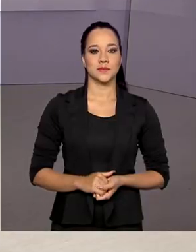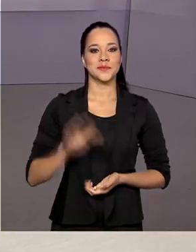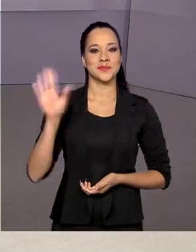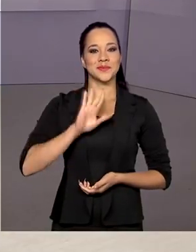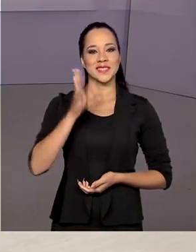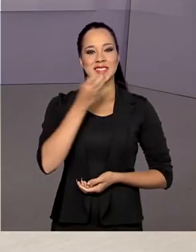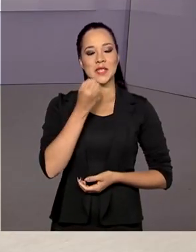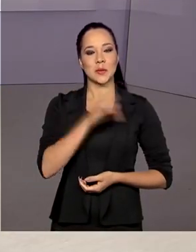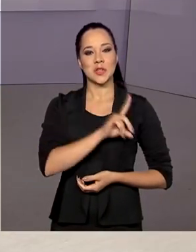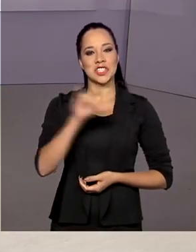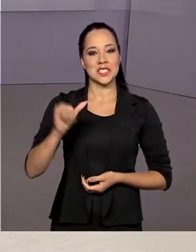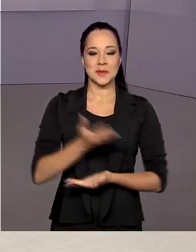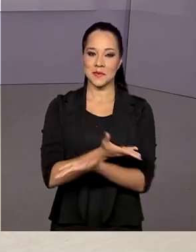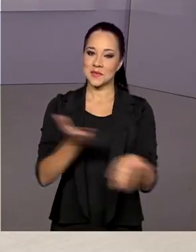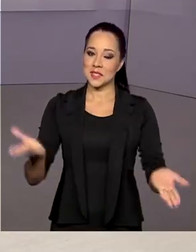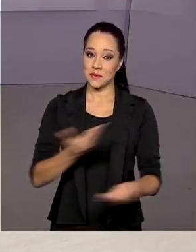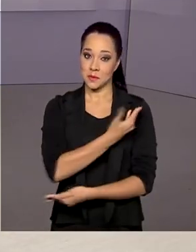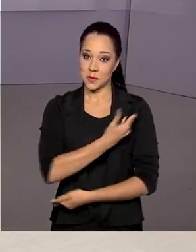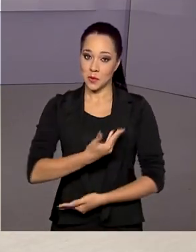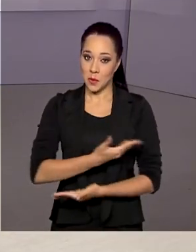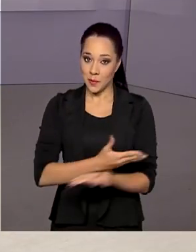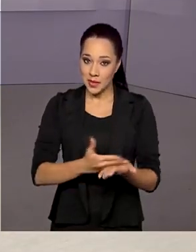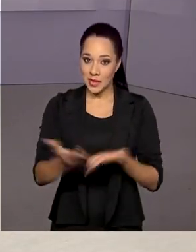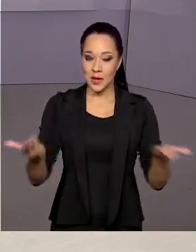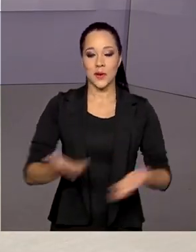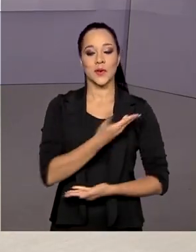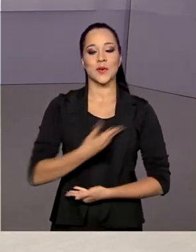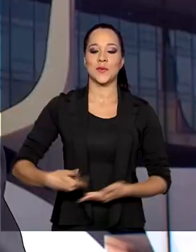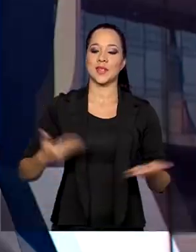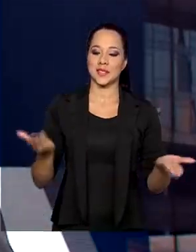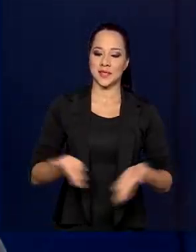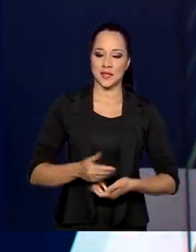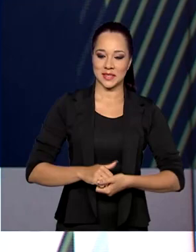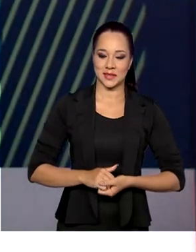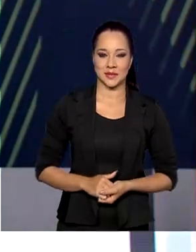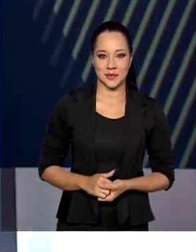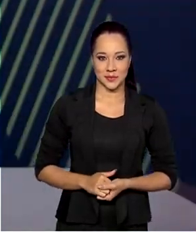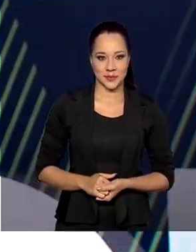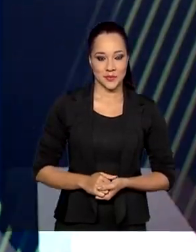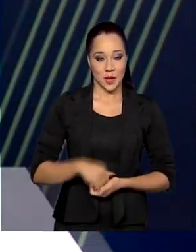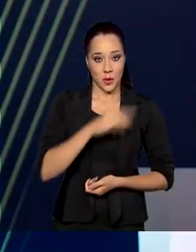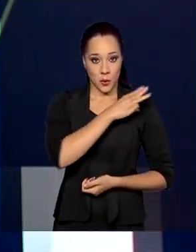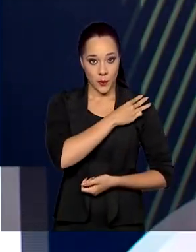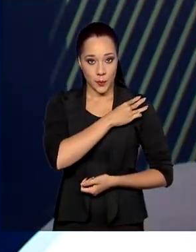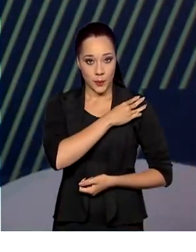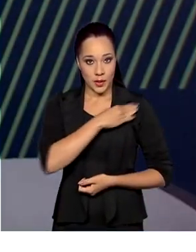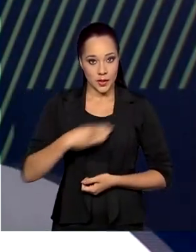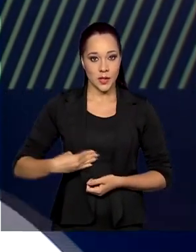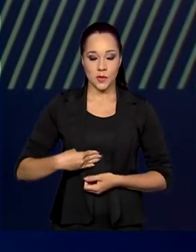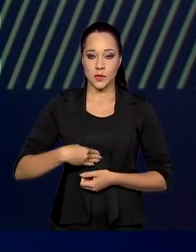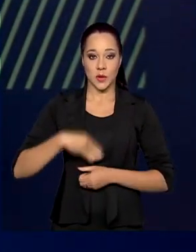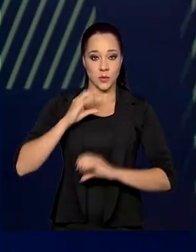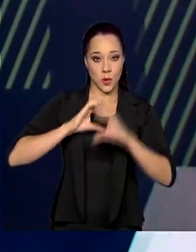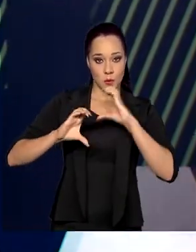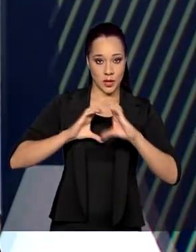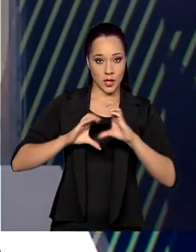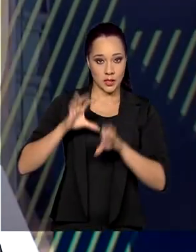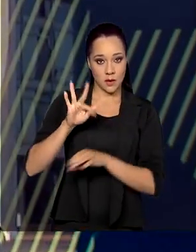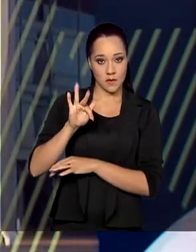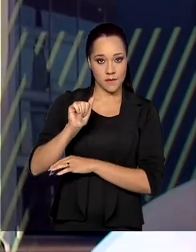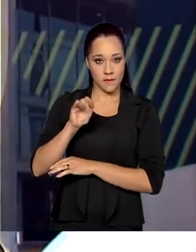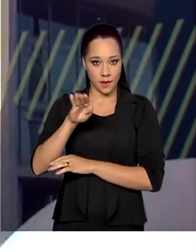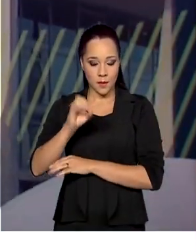Olá, bom dia para você. Já estamos no ar com o governo agora. O ministro das comunicações, Fábio Faria, entregou